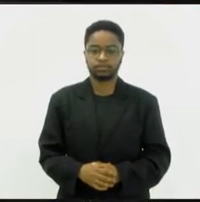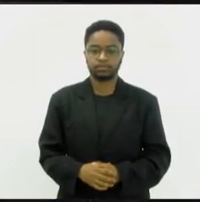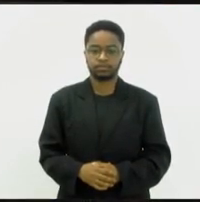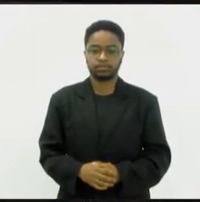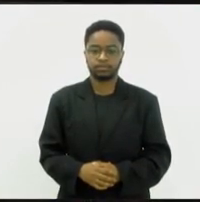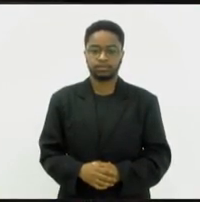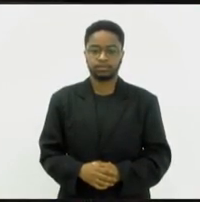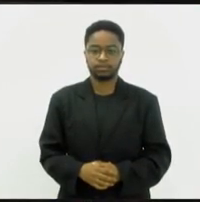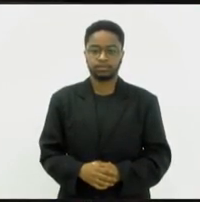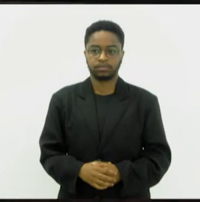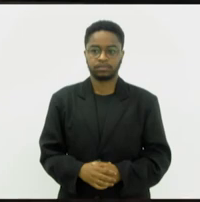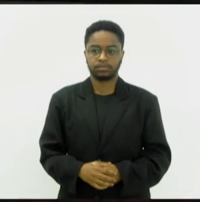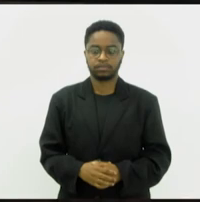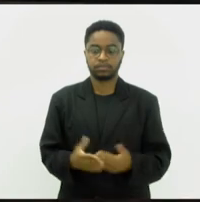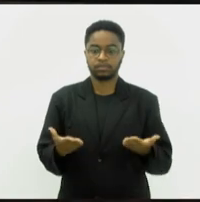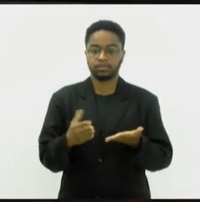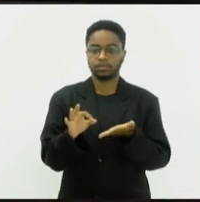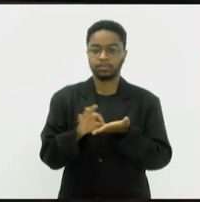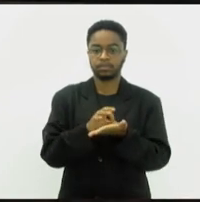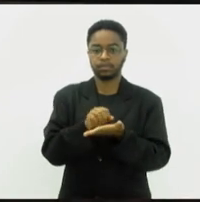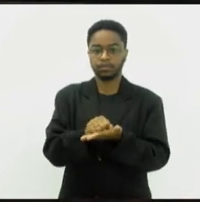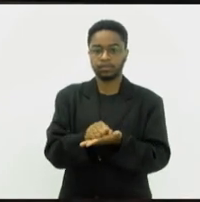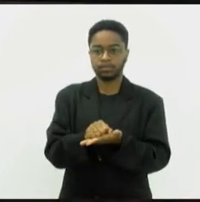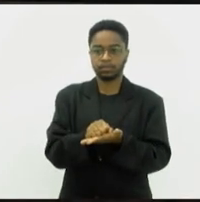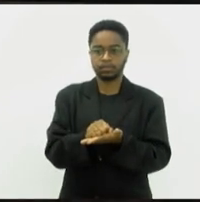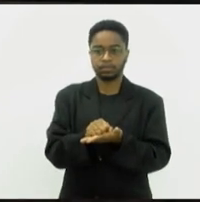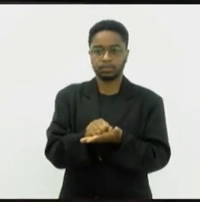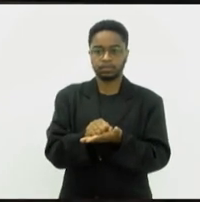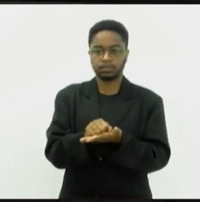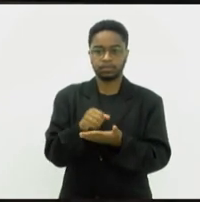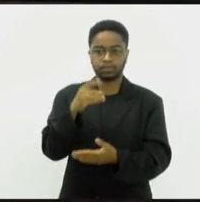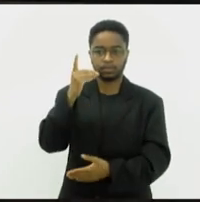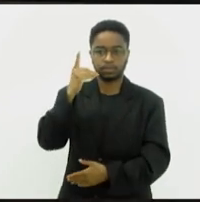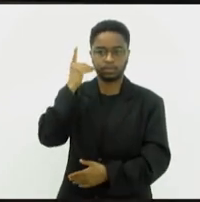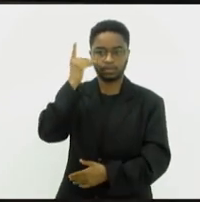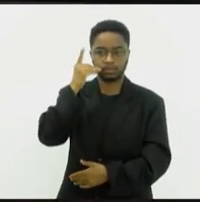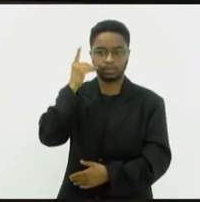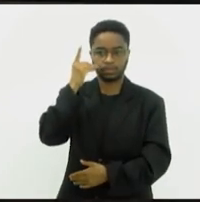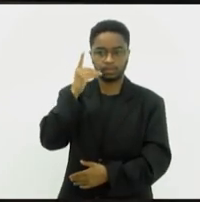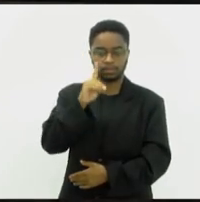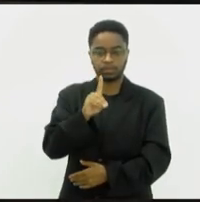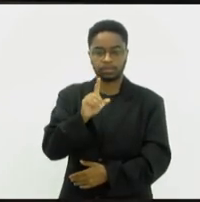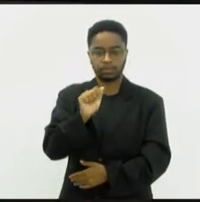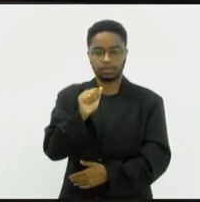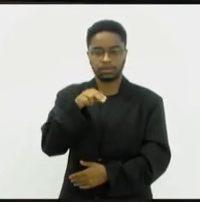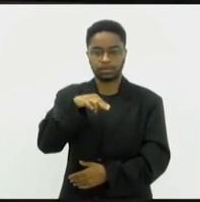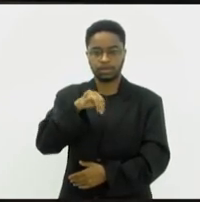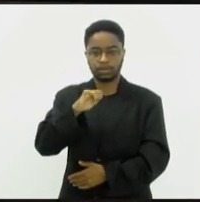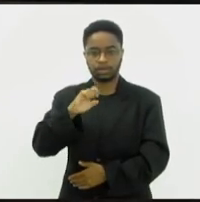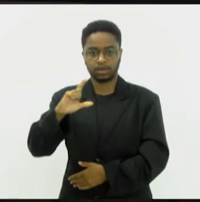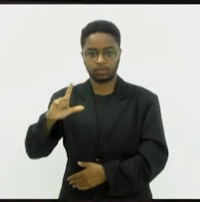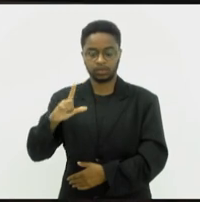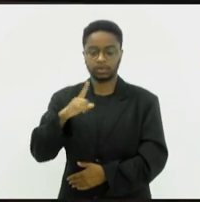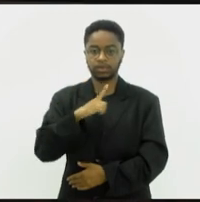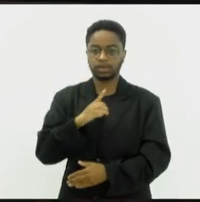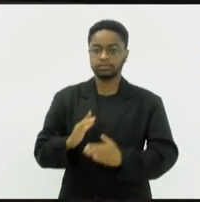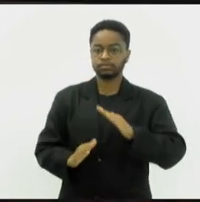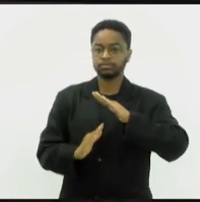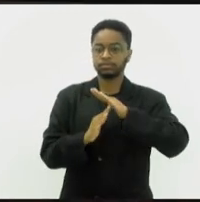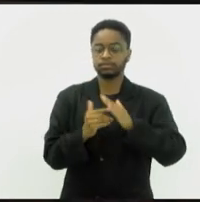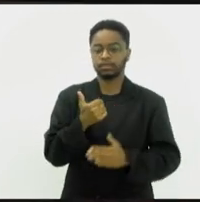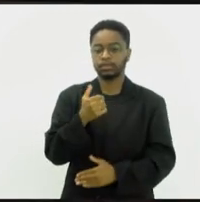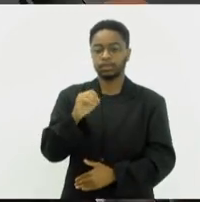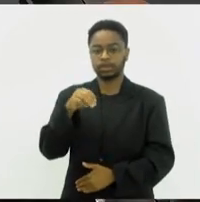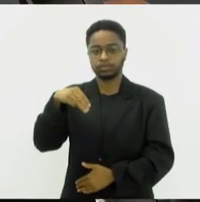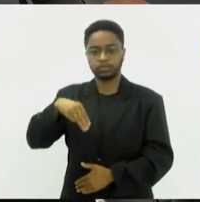O próximo orador escrito é o nobre deputado Daniel Librelão, que dispõe da